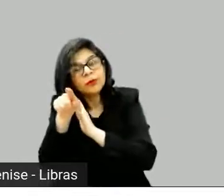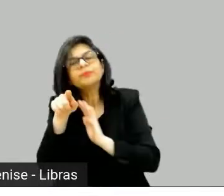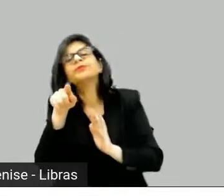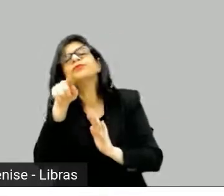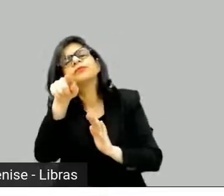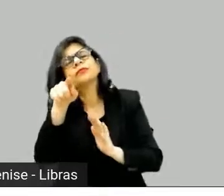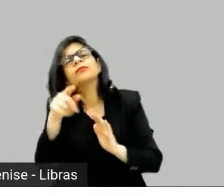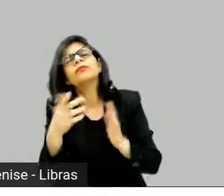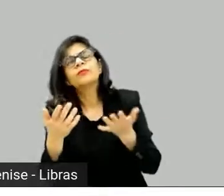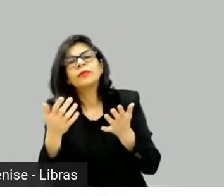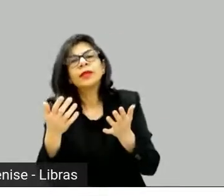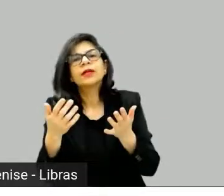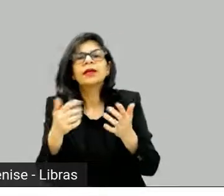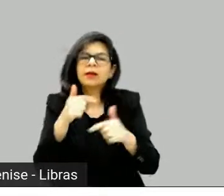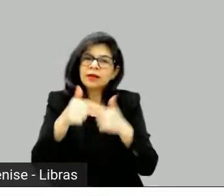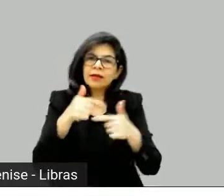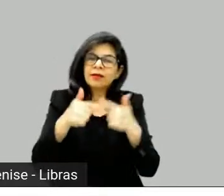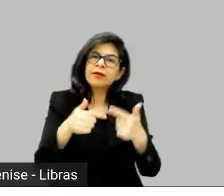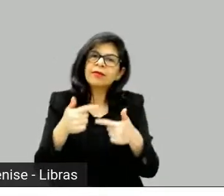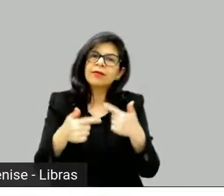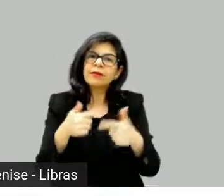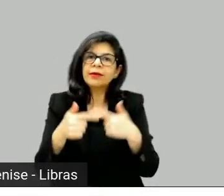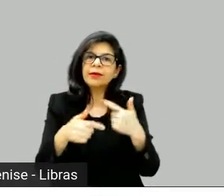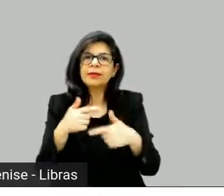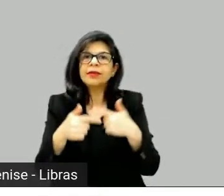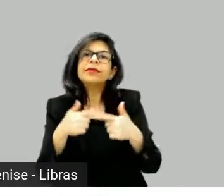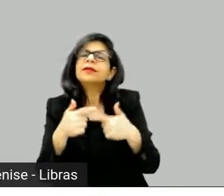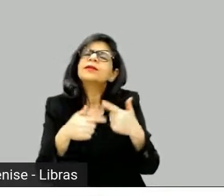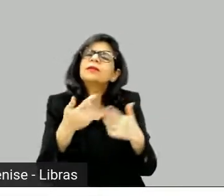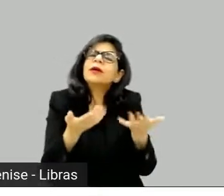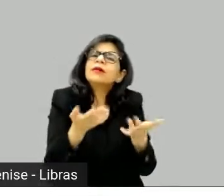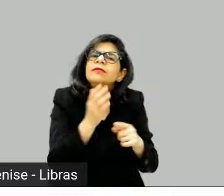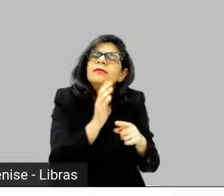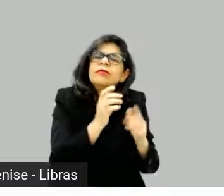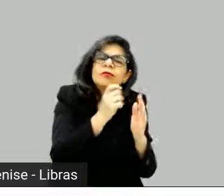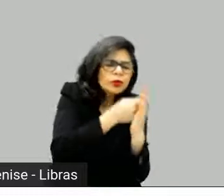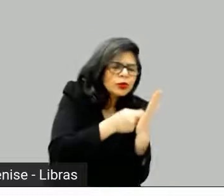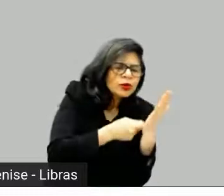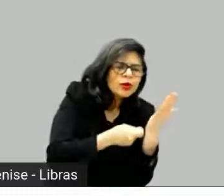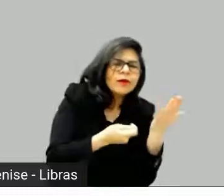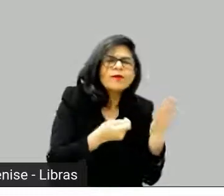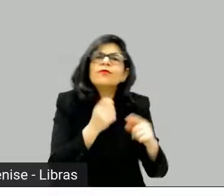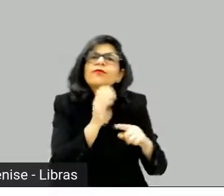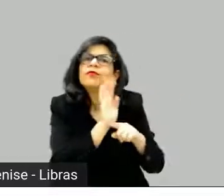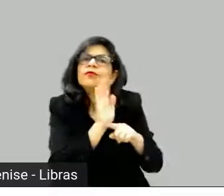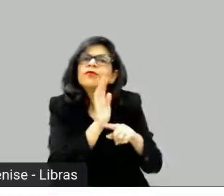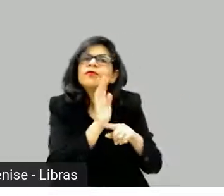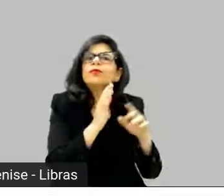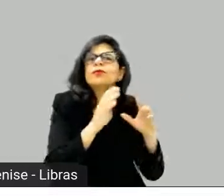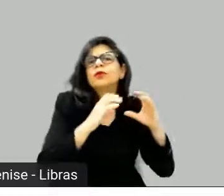as penas, porque na hora que eu não estou escrevendo as coisas que pagam as contas,